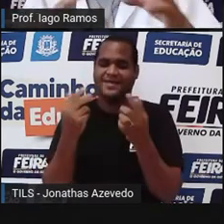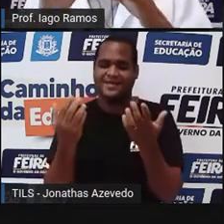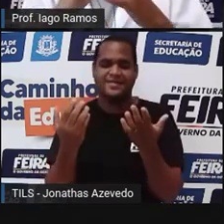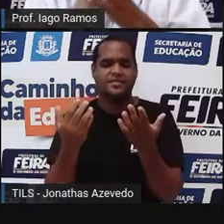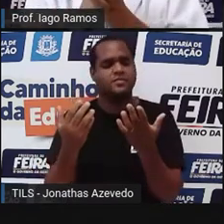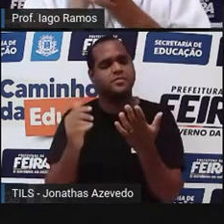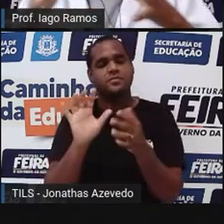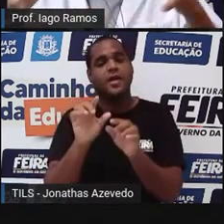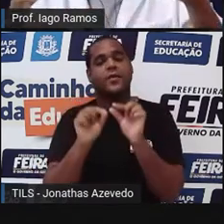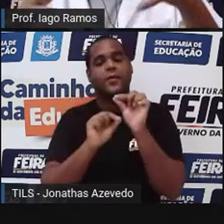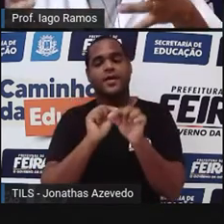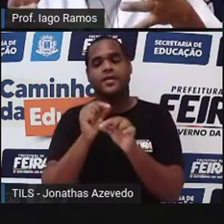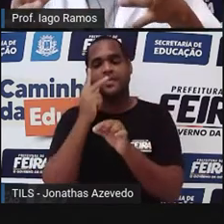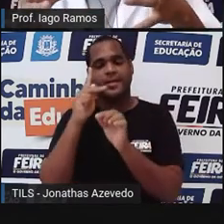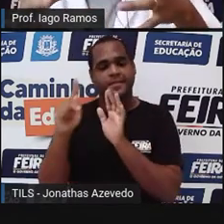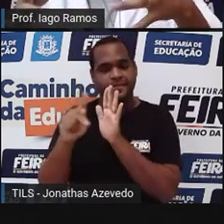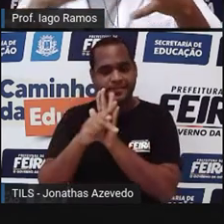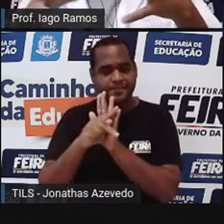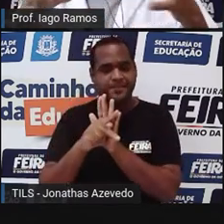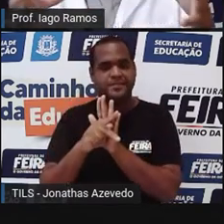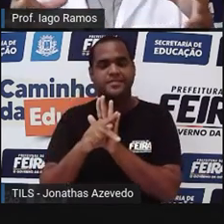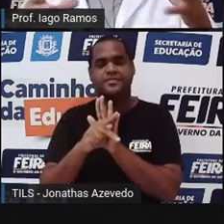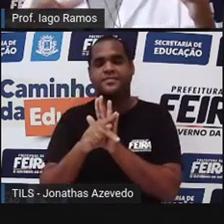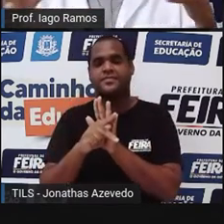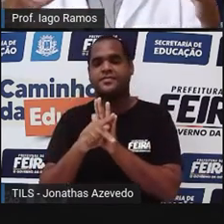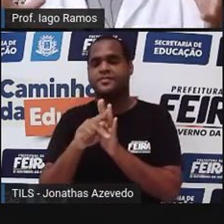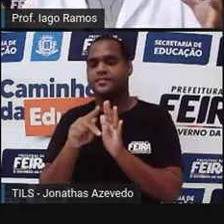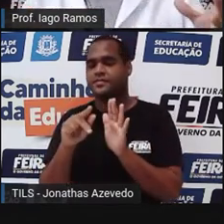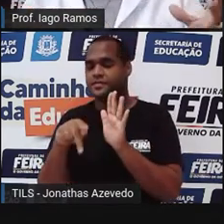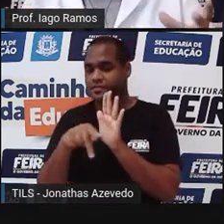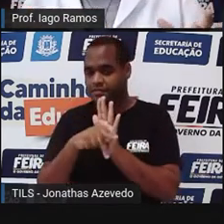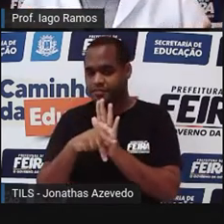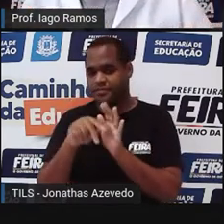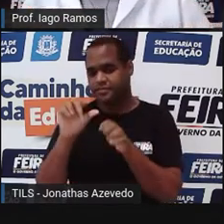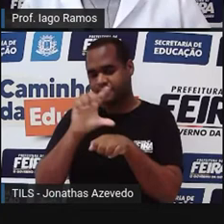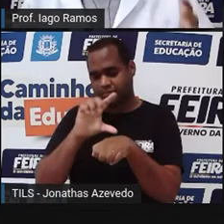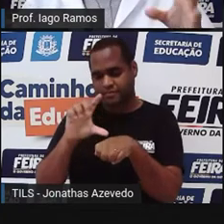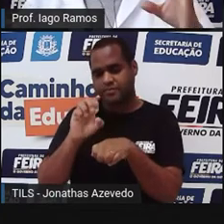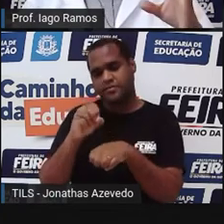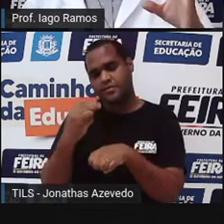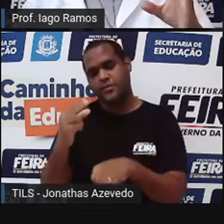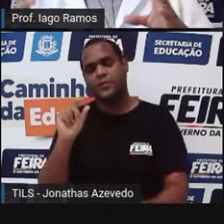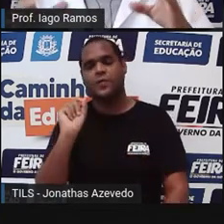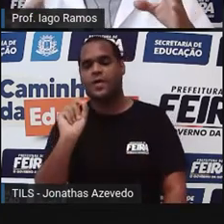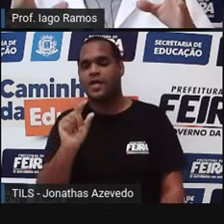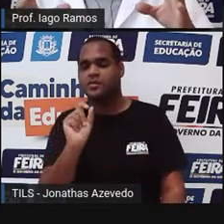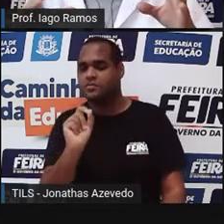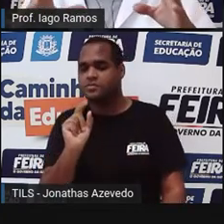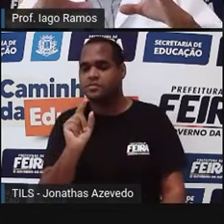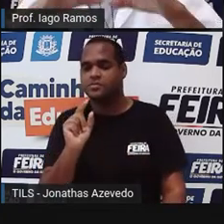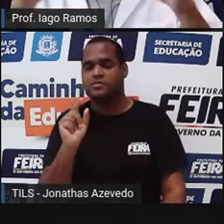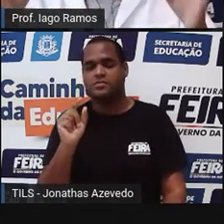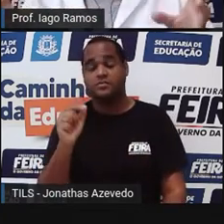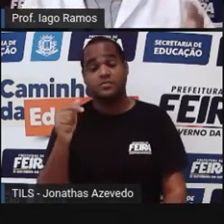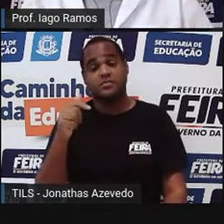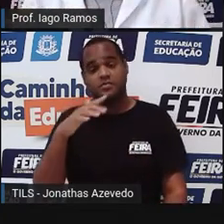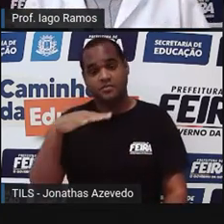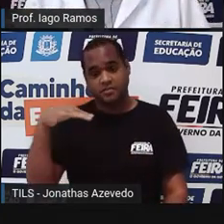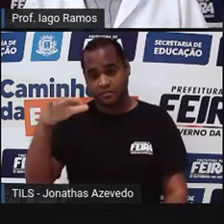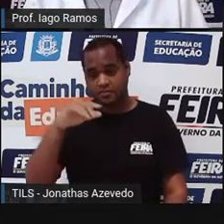Mas ali, aquela parte ali, lilás ou azul, né? Da forma aí do...